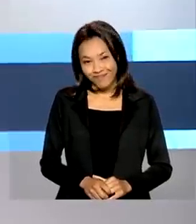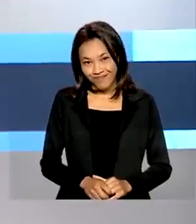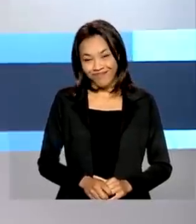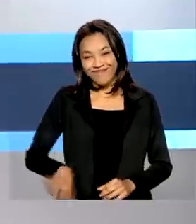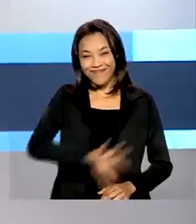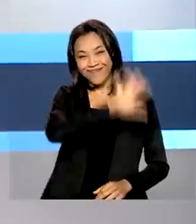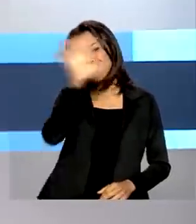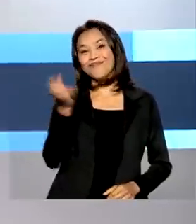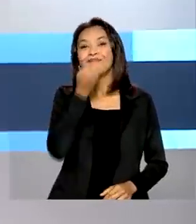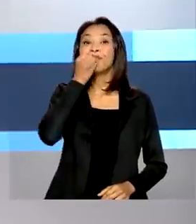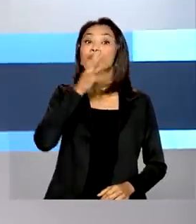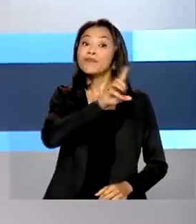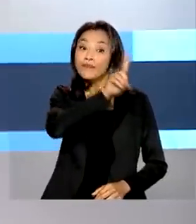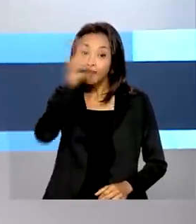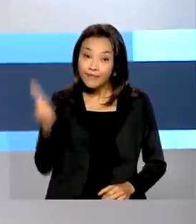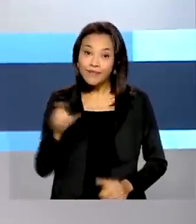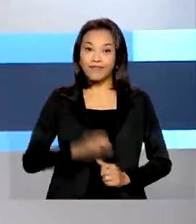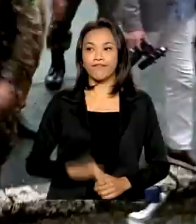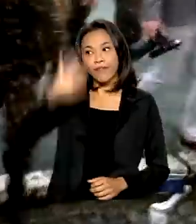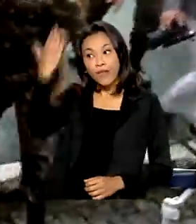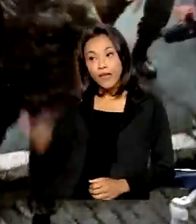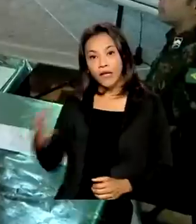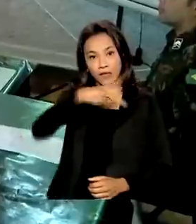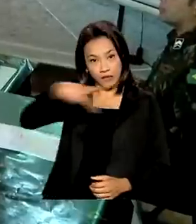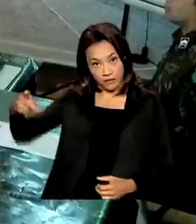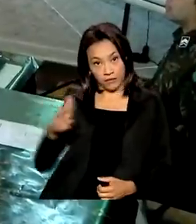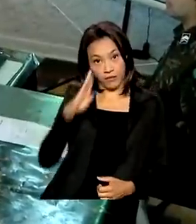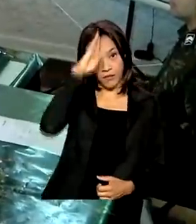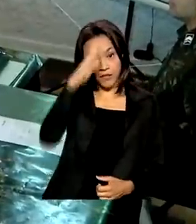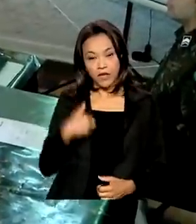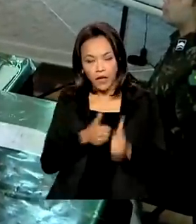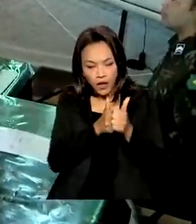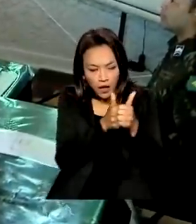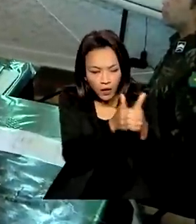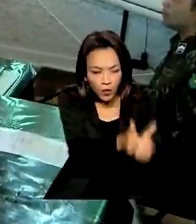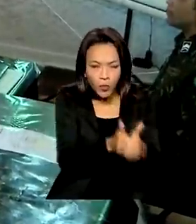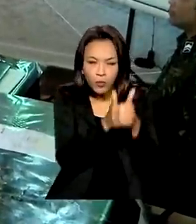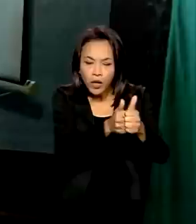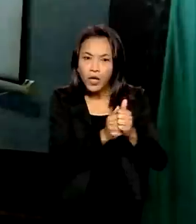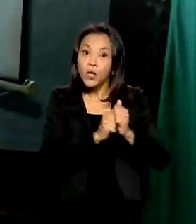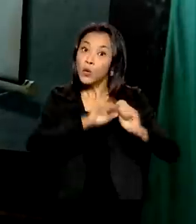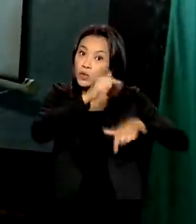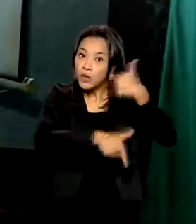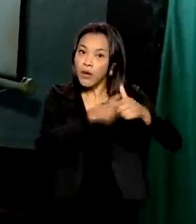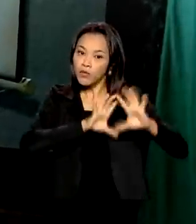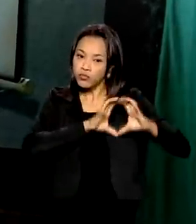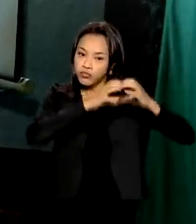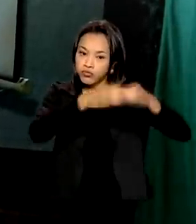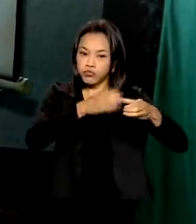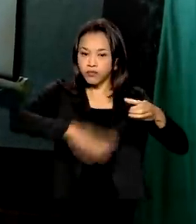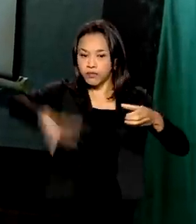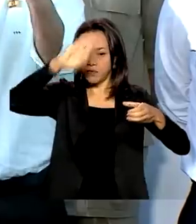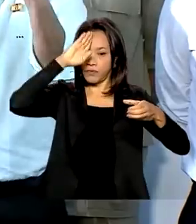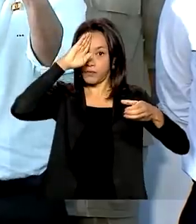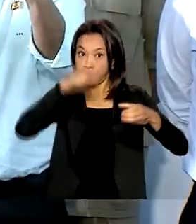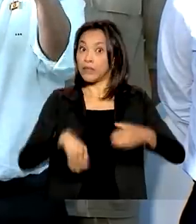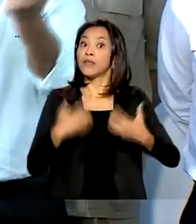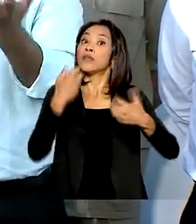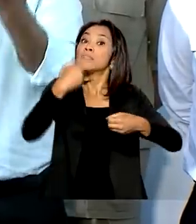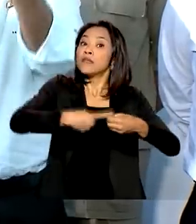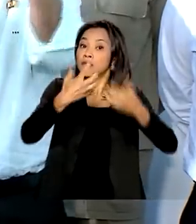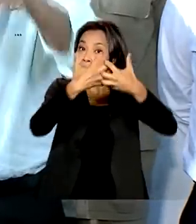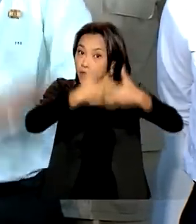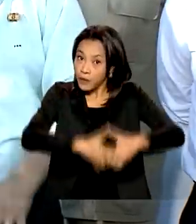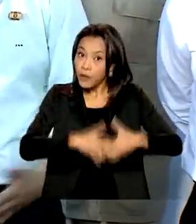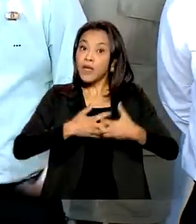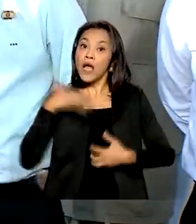Olá, bom dia. Presidente Jair Bolsonaro acompanha a atuação das Forças Armadas em Petrópolis e anuncia medidas